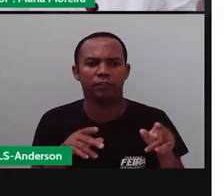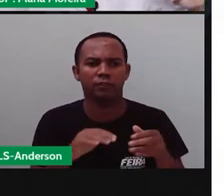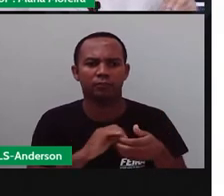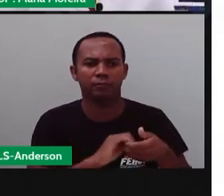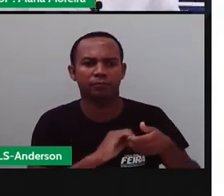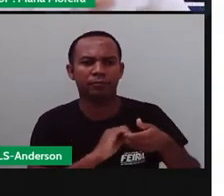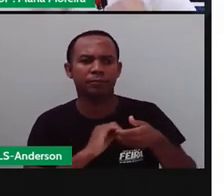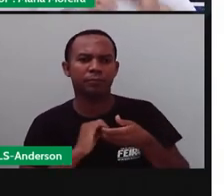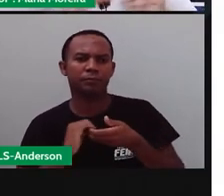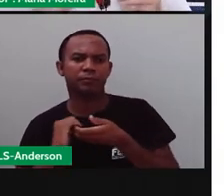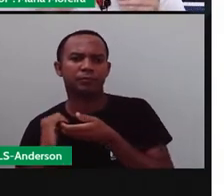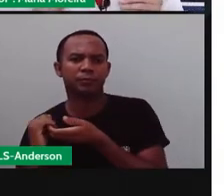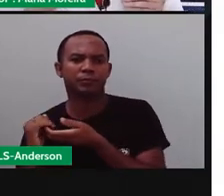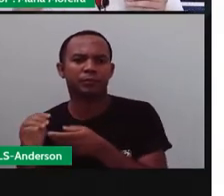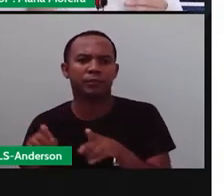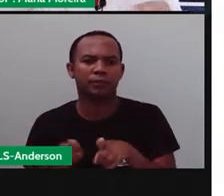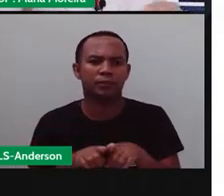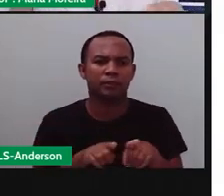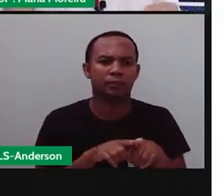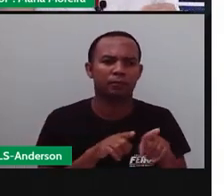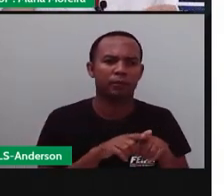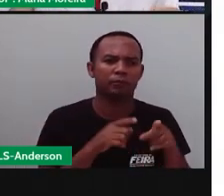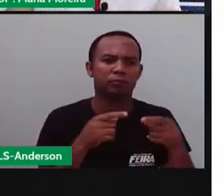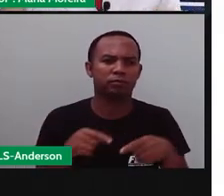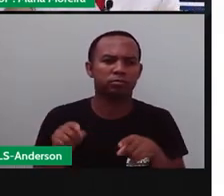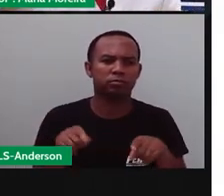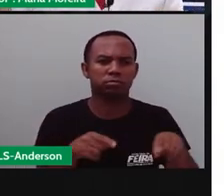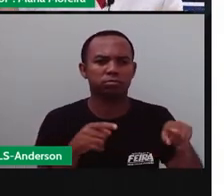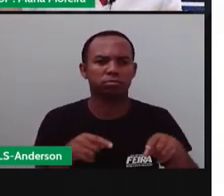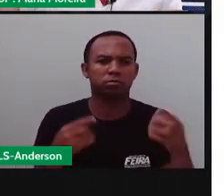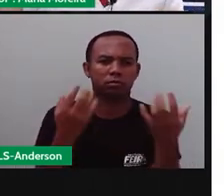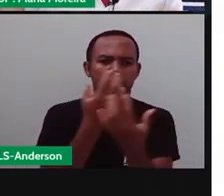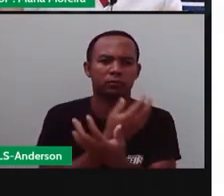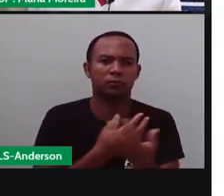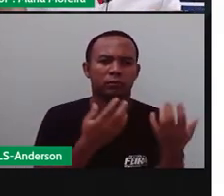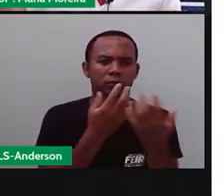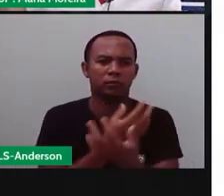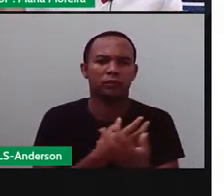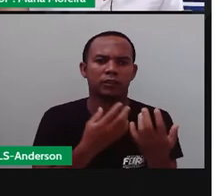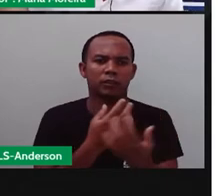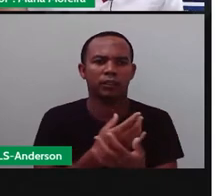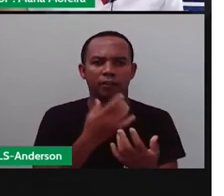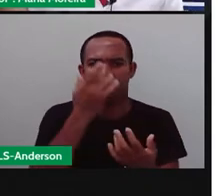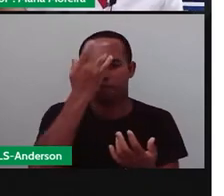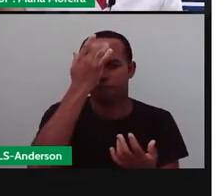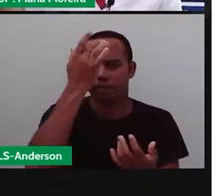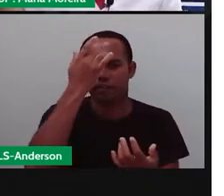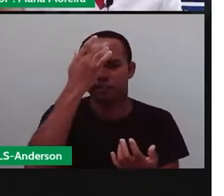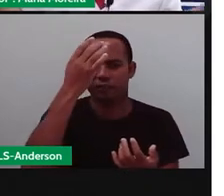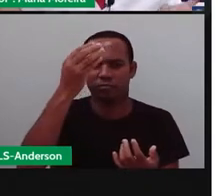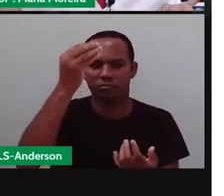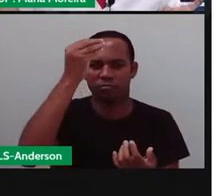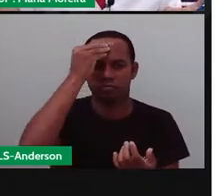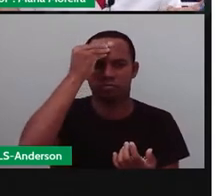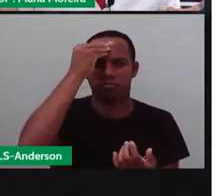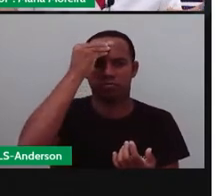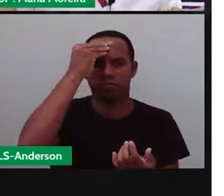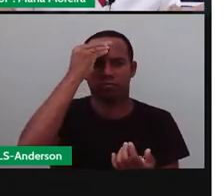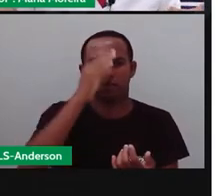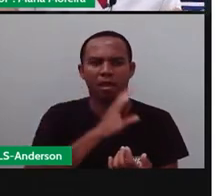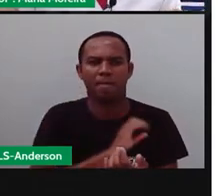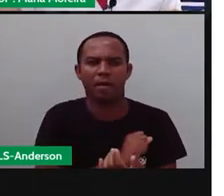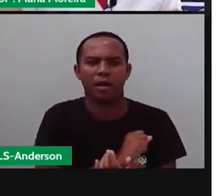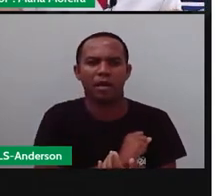Então, olha só, são cheios de ritmo e são músicas, faz melodias, né? Fácil de memorizar e que ficam o quê?